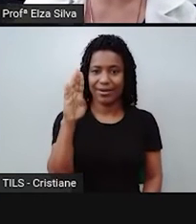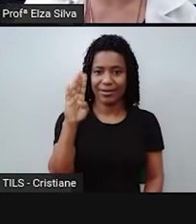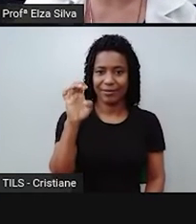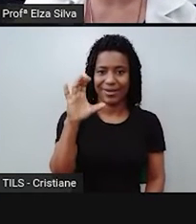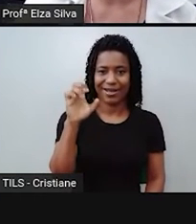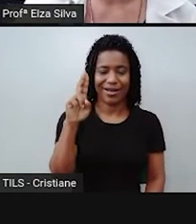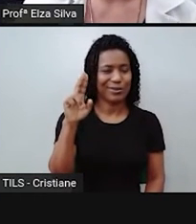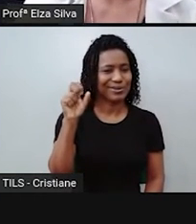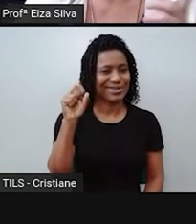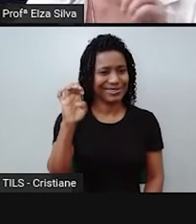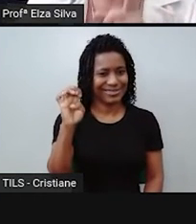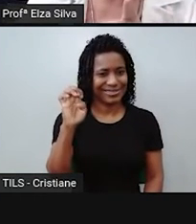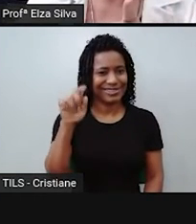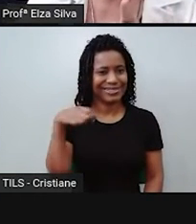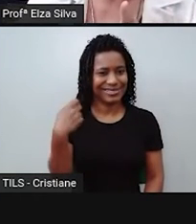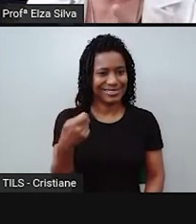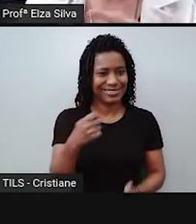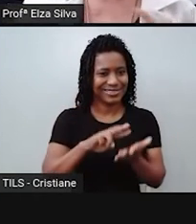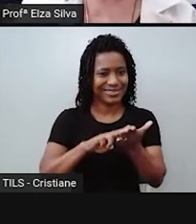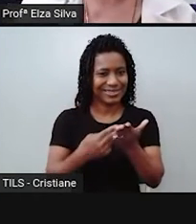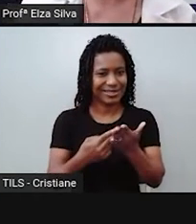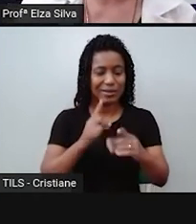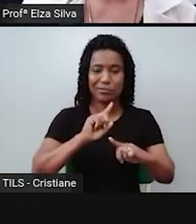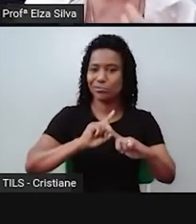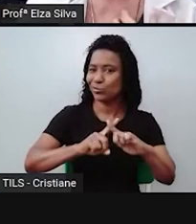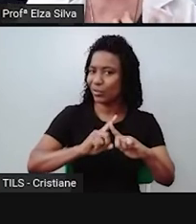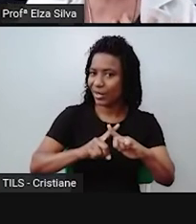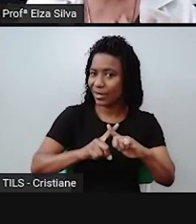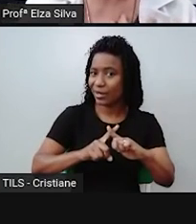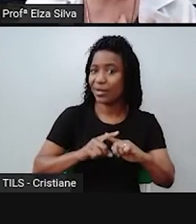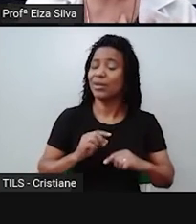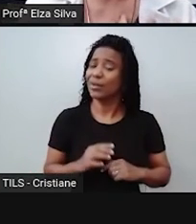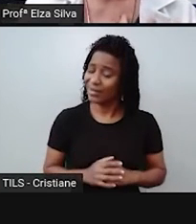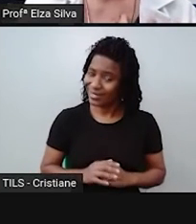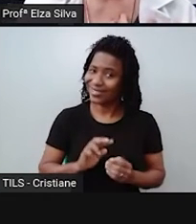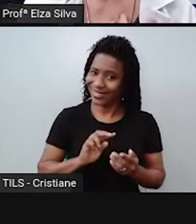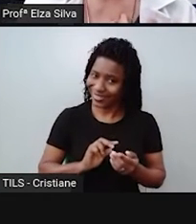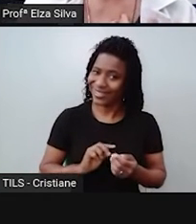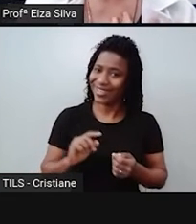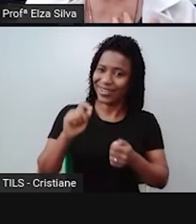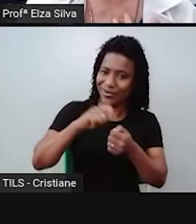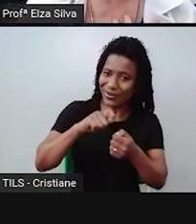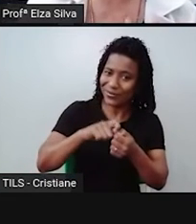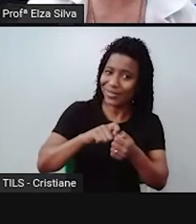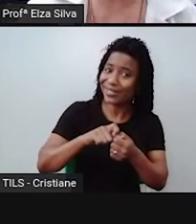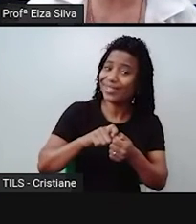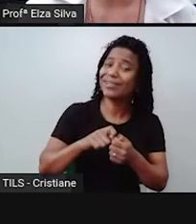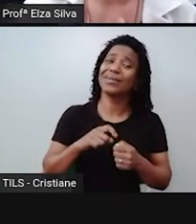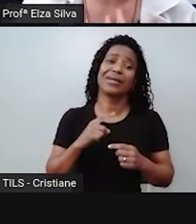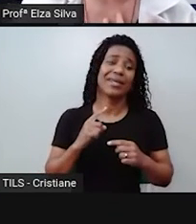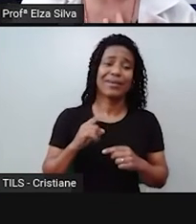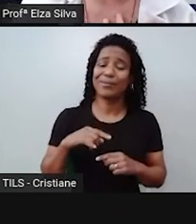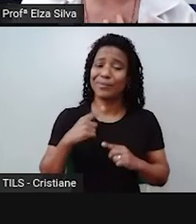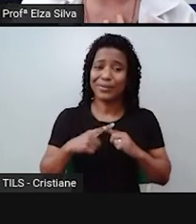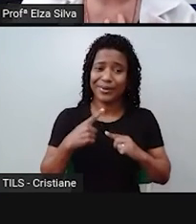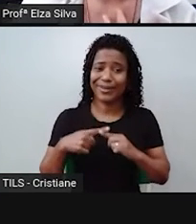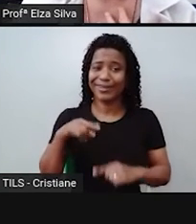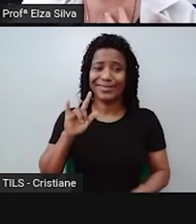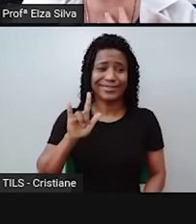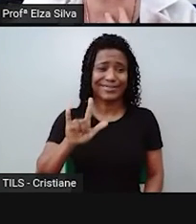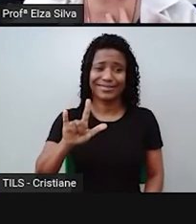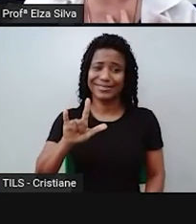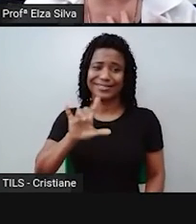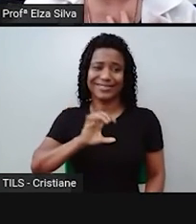love you. Eu fiz isso, por quê? Porque te amo. Então foi a razão pela qual